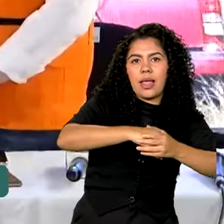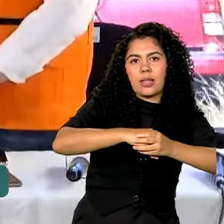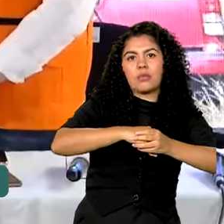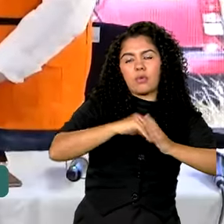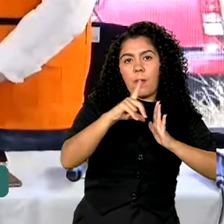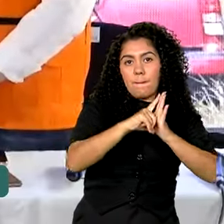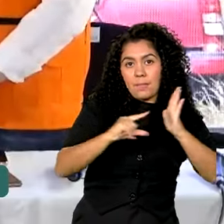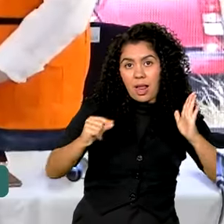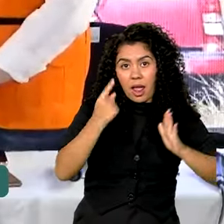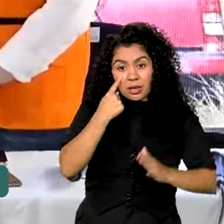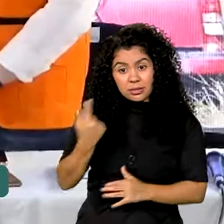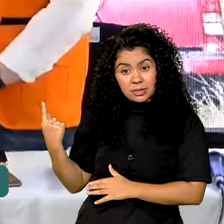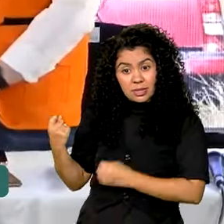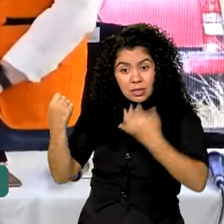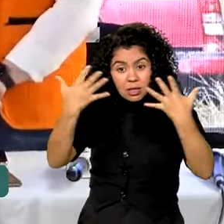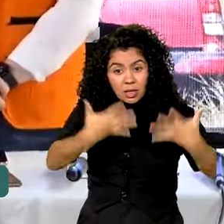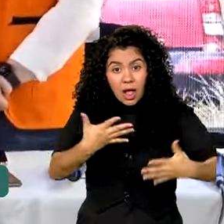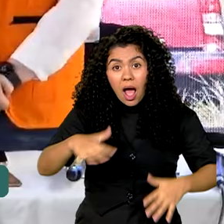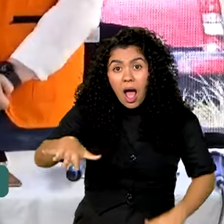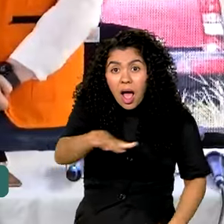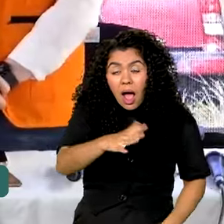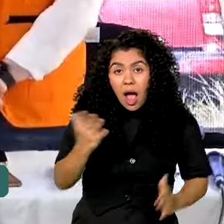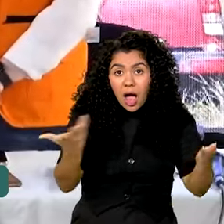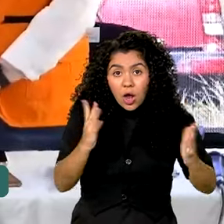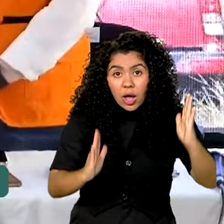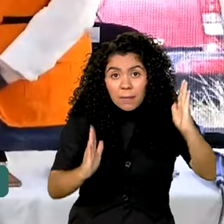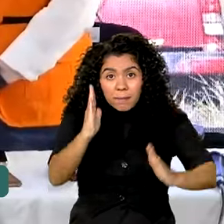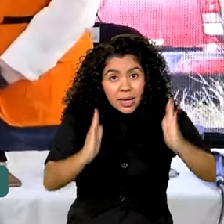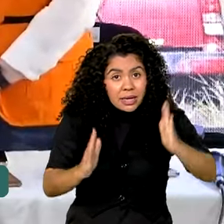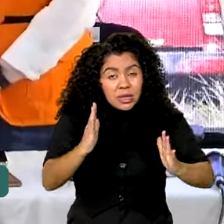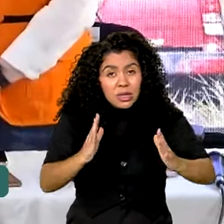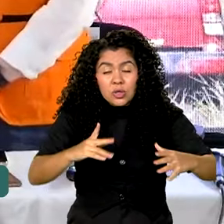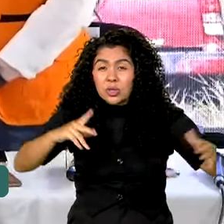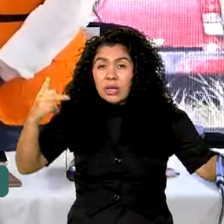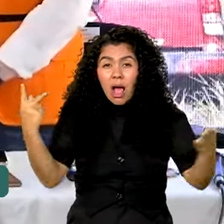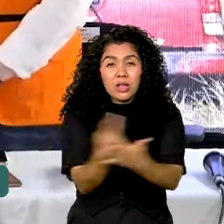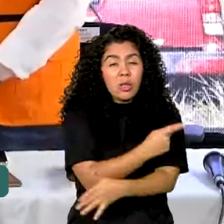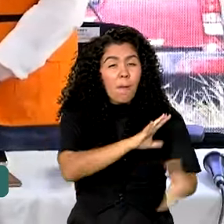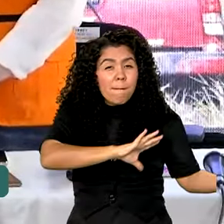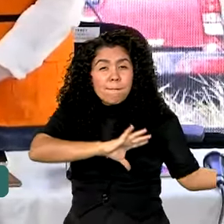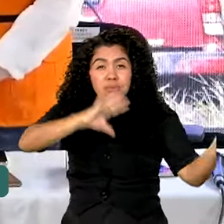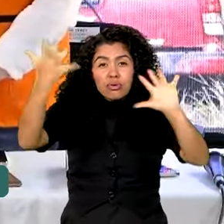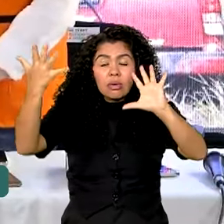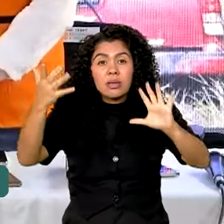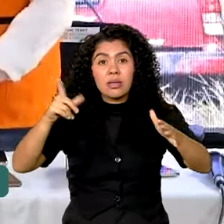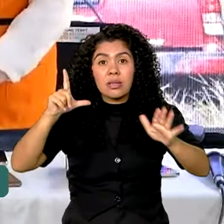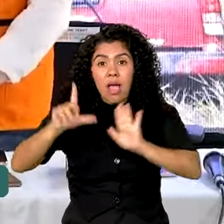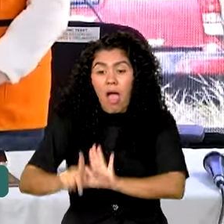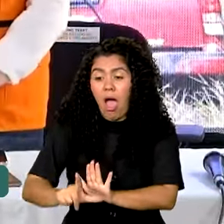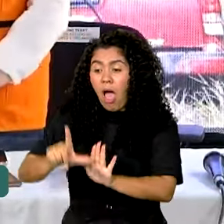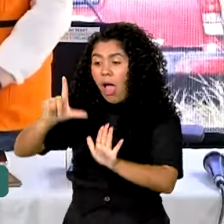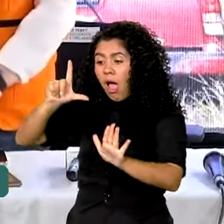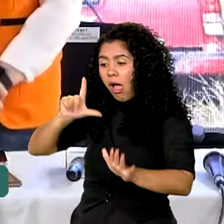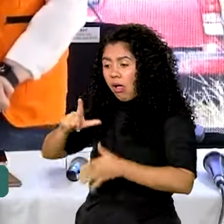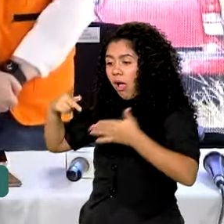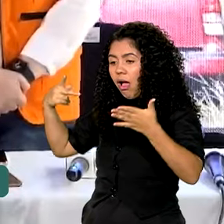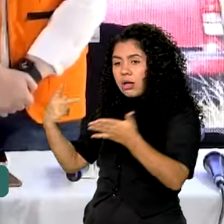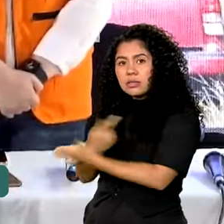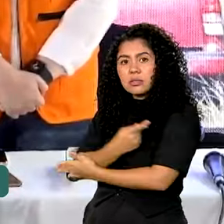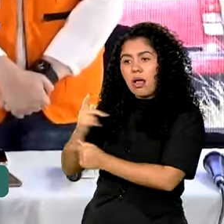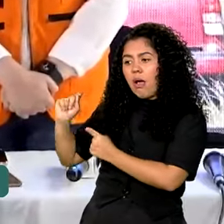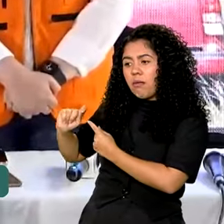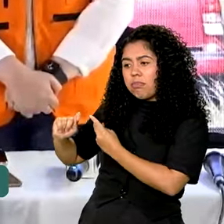nós estamos vivendo é uma emergência climática, um evento extremo, que antecipou um fenômeno em meses